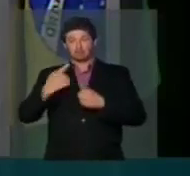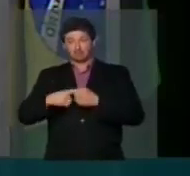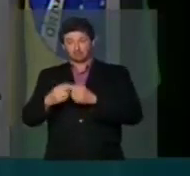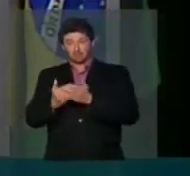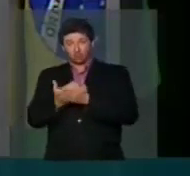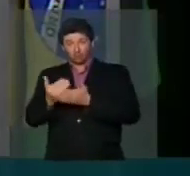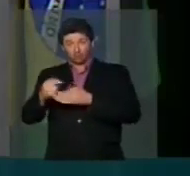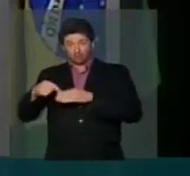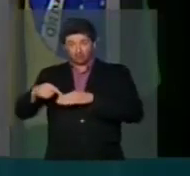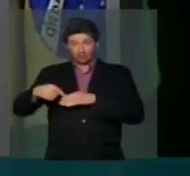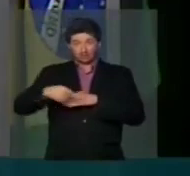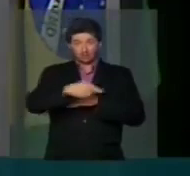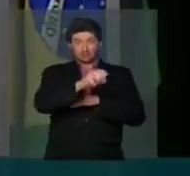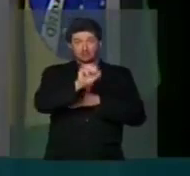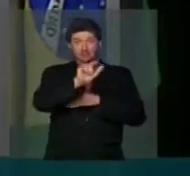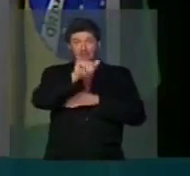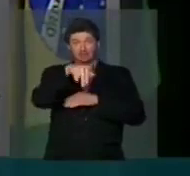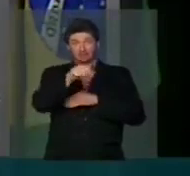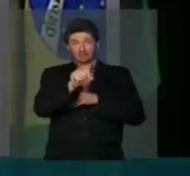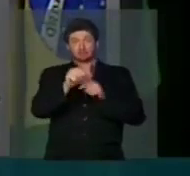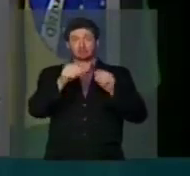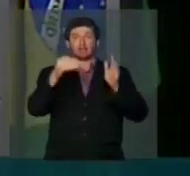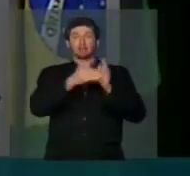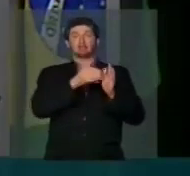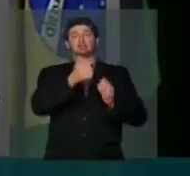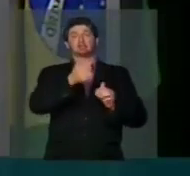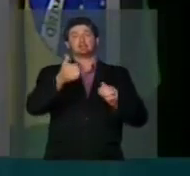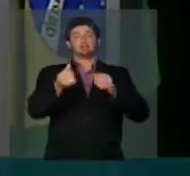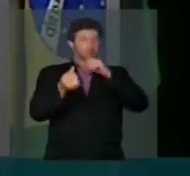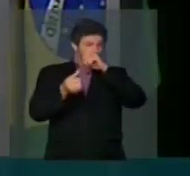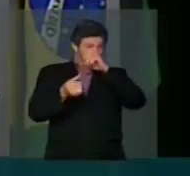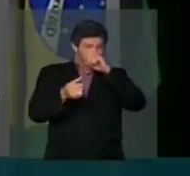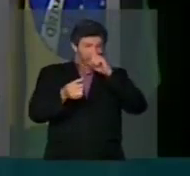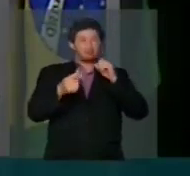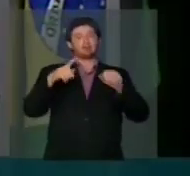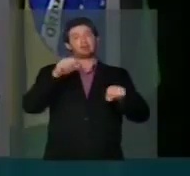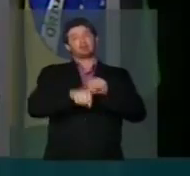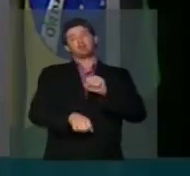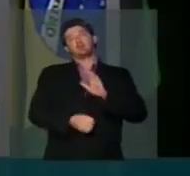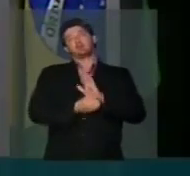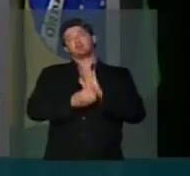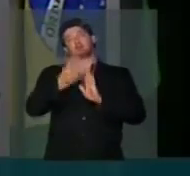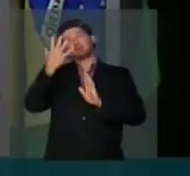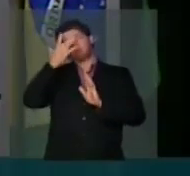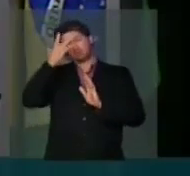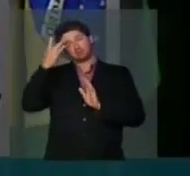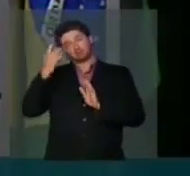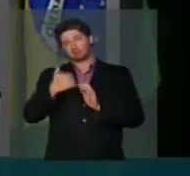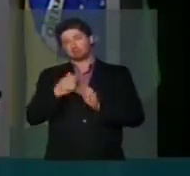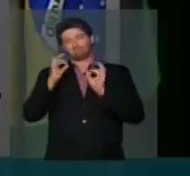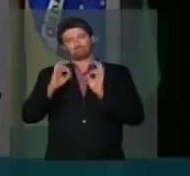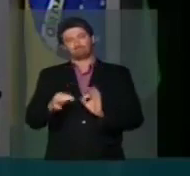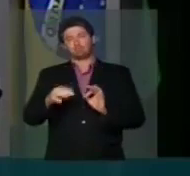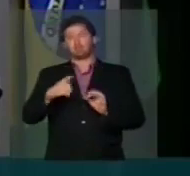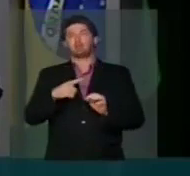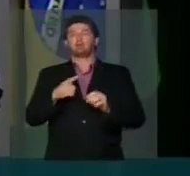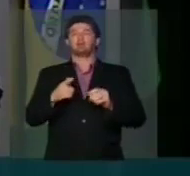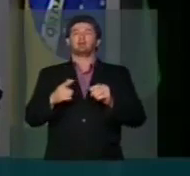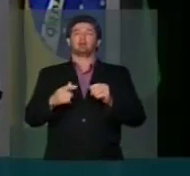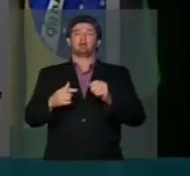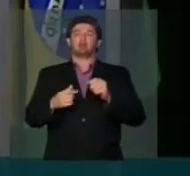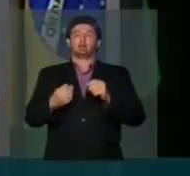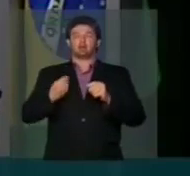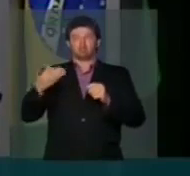de Montes Claros, passa até Salinas, vai até BR 116, e que tem ceifado muitas vidas. E eu tenho certeza que vou contar com a